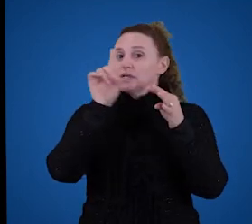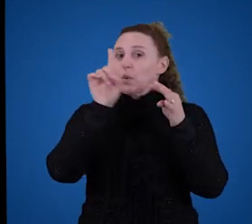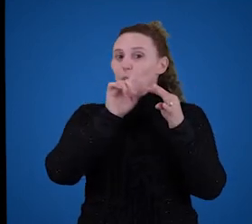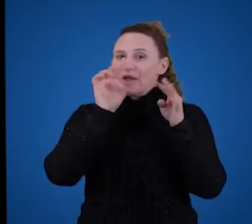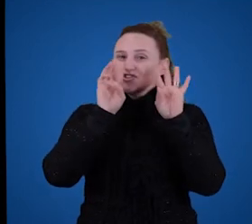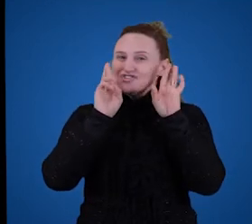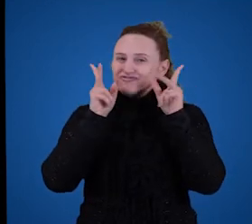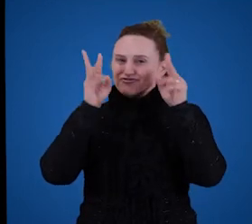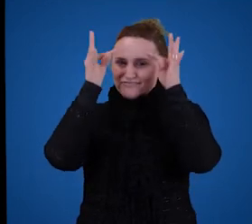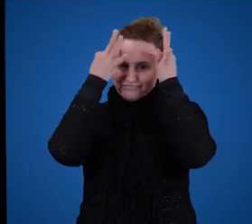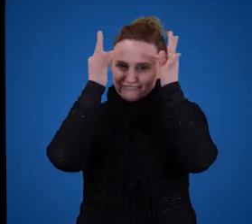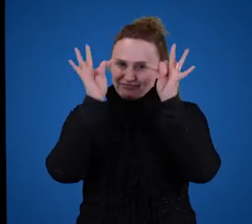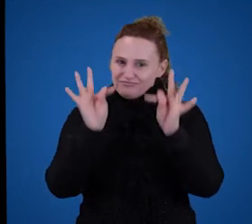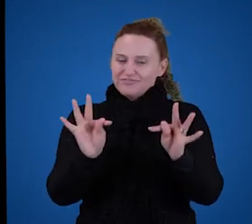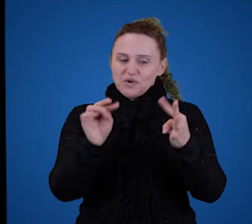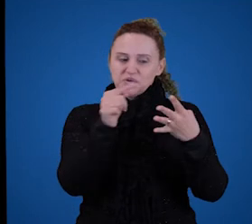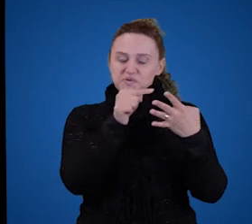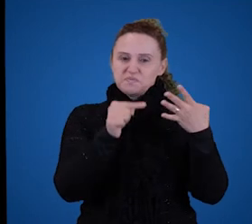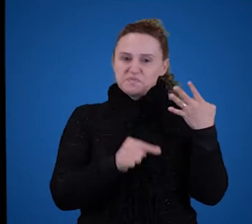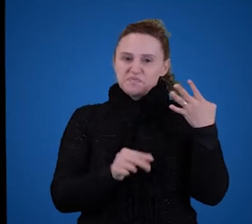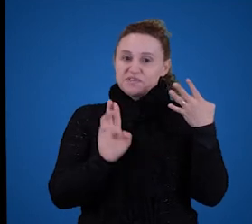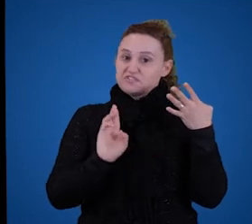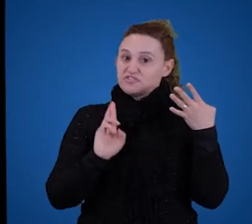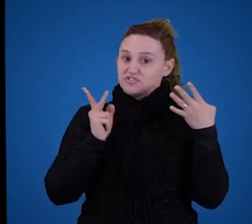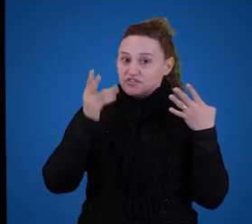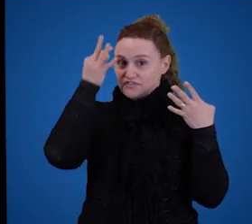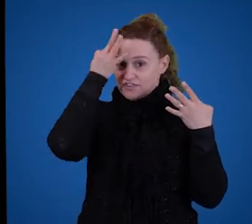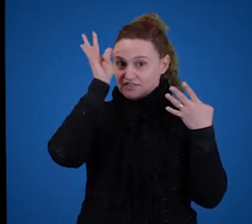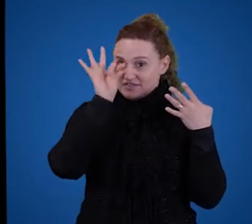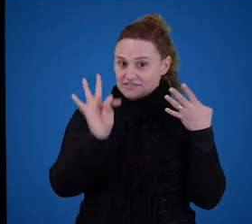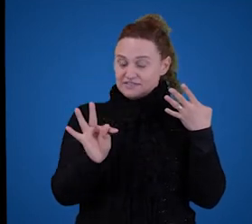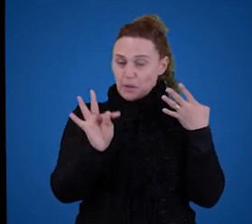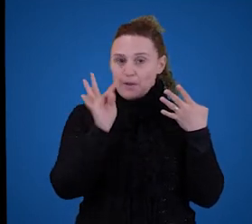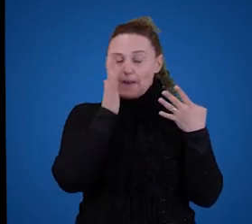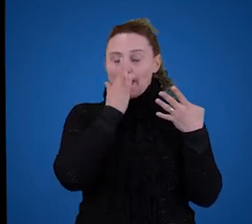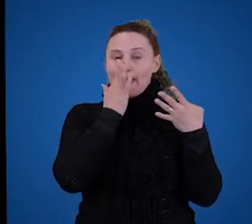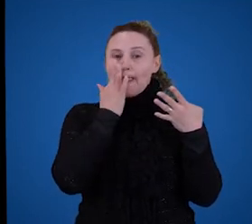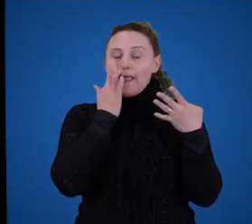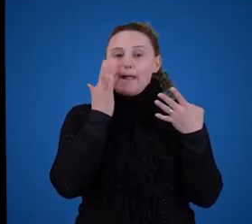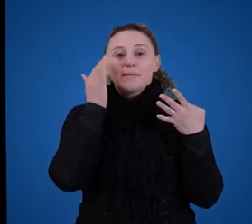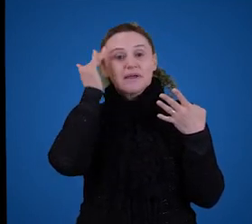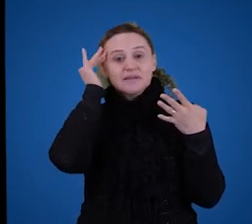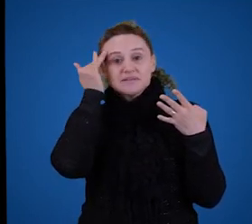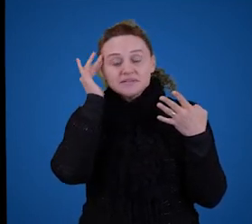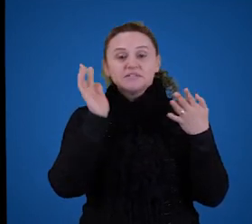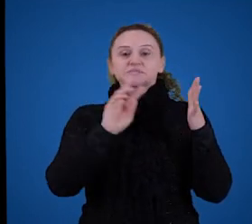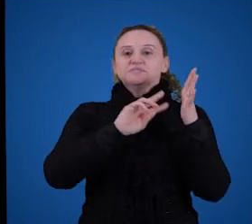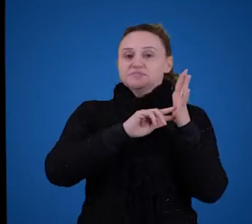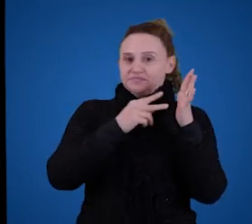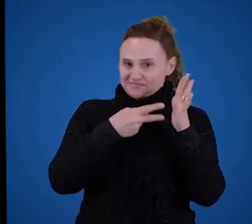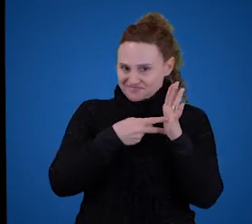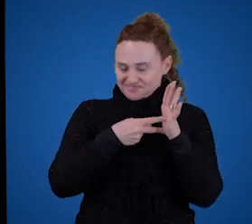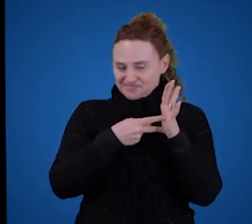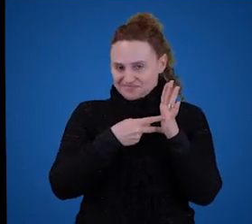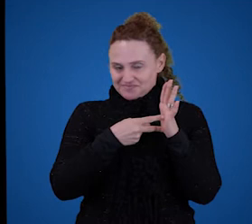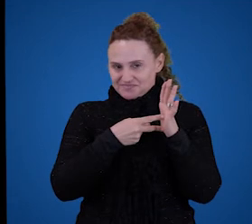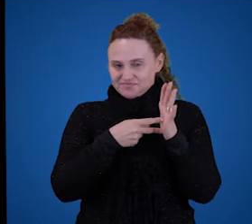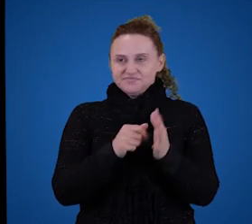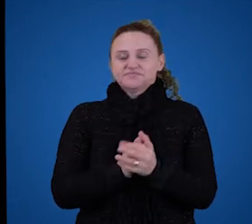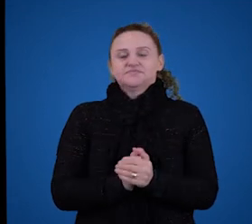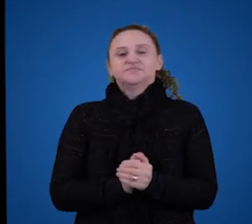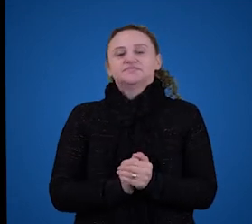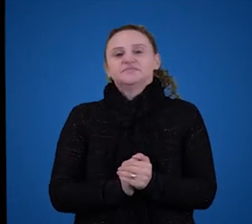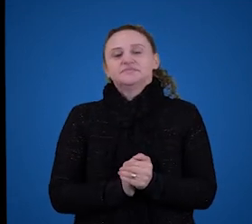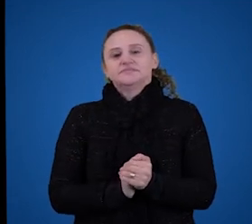são ideias para explicação do fenômeno da compreensão do significado, ou daquilo que se passa na nossa cabeça quando nós ouvimos algo.